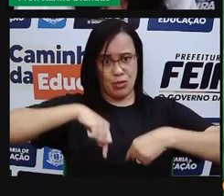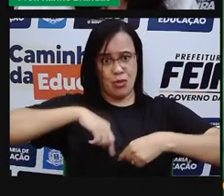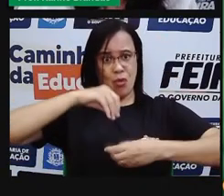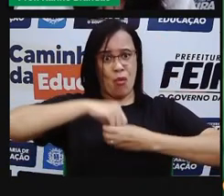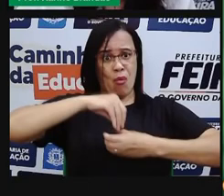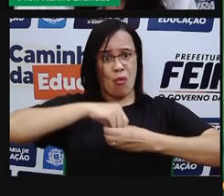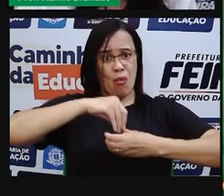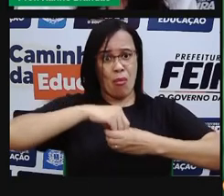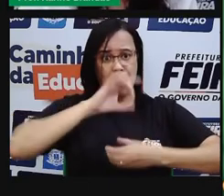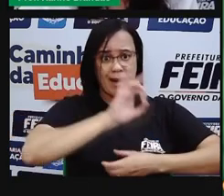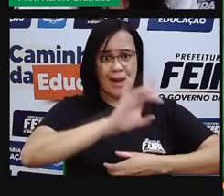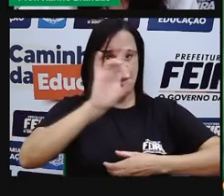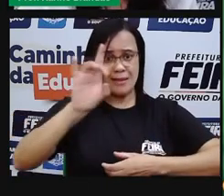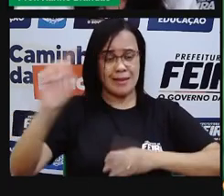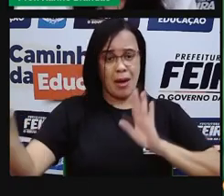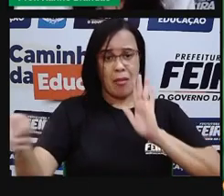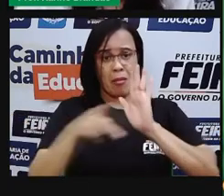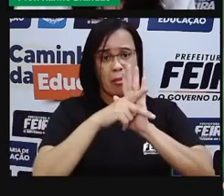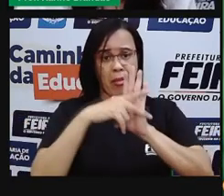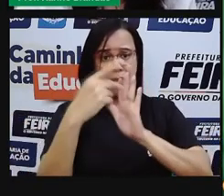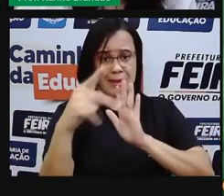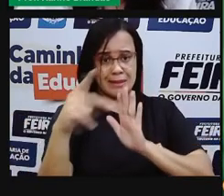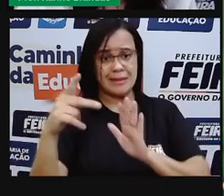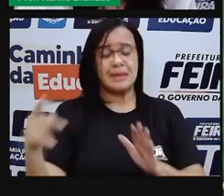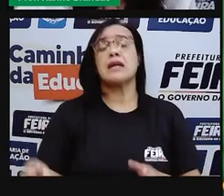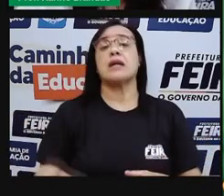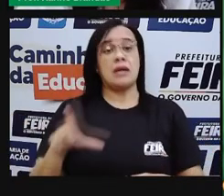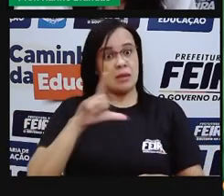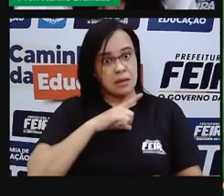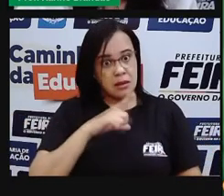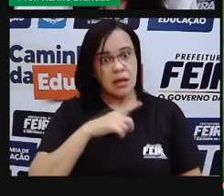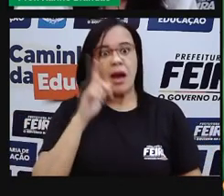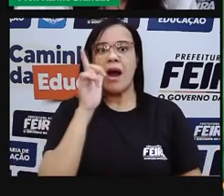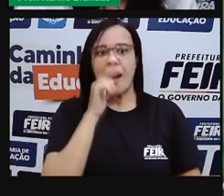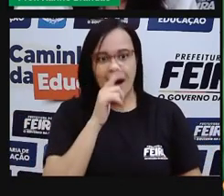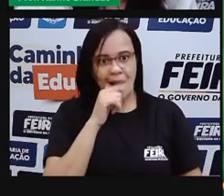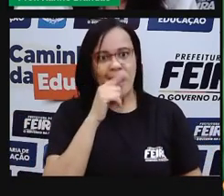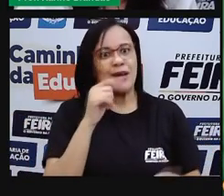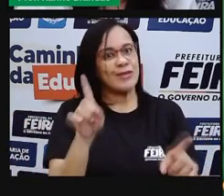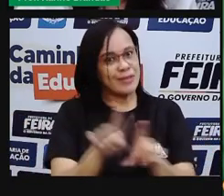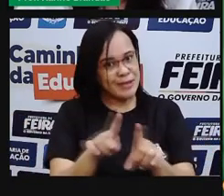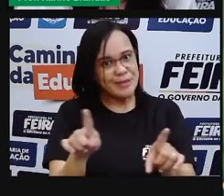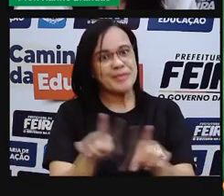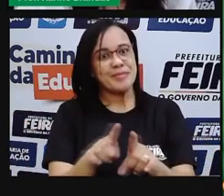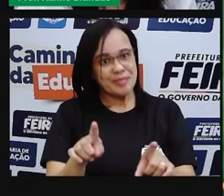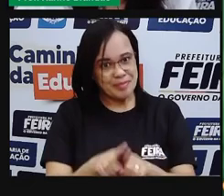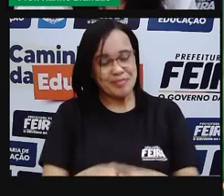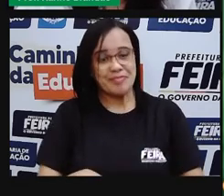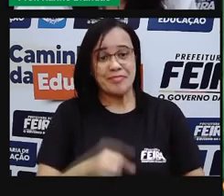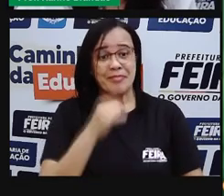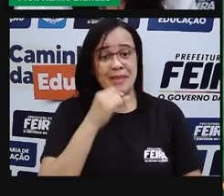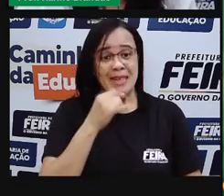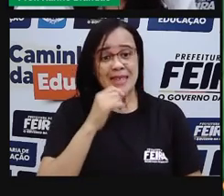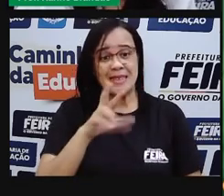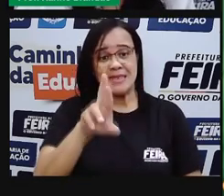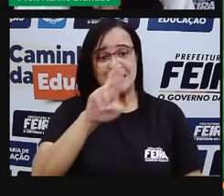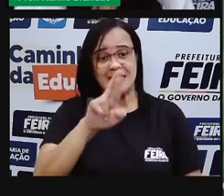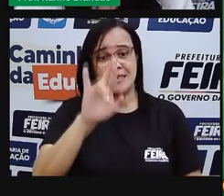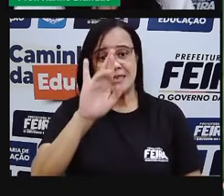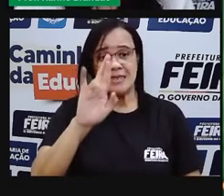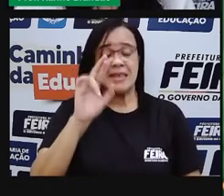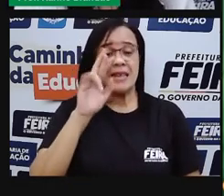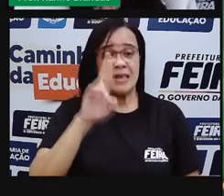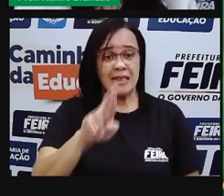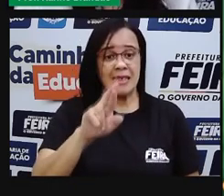uma quantidade específica de água. Por exemplo, os nossos rins, tem 83, é formado por 83%